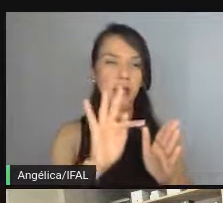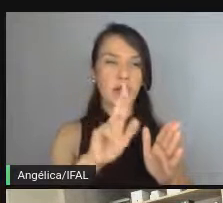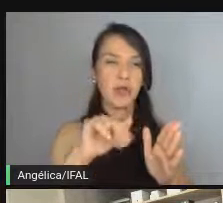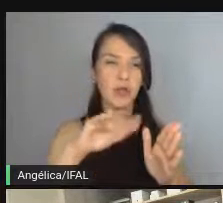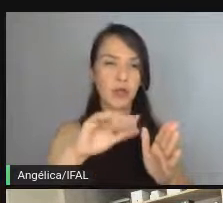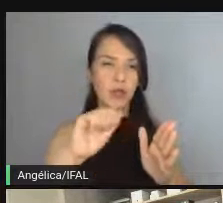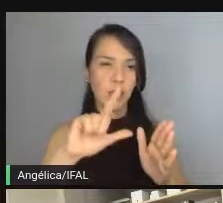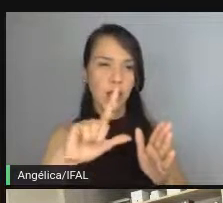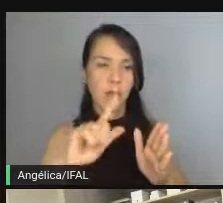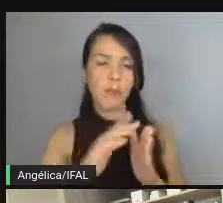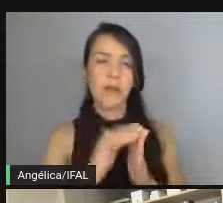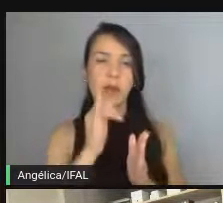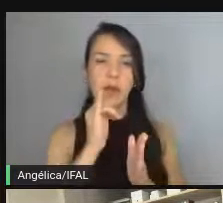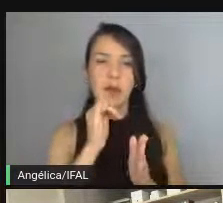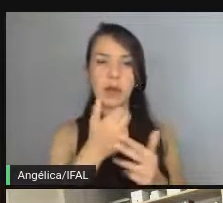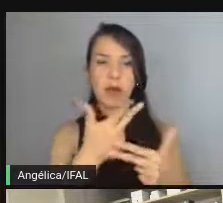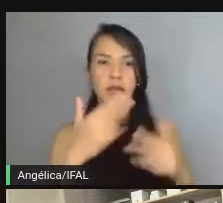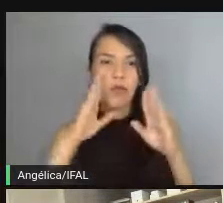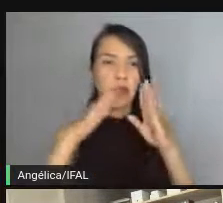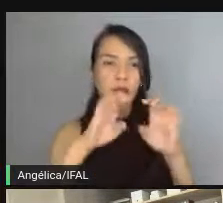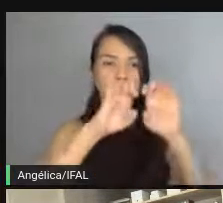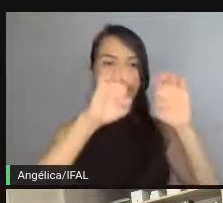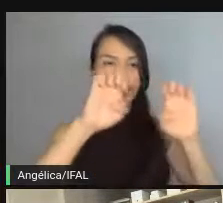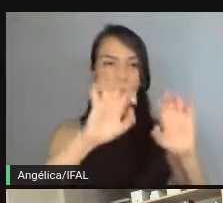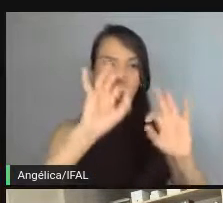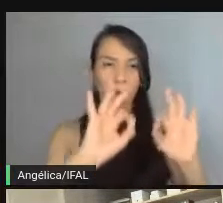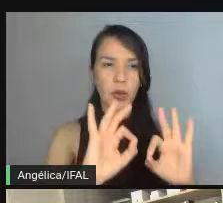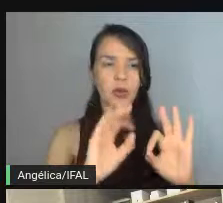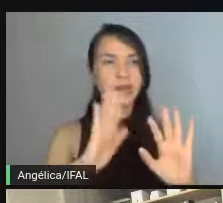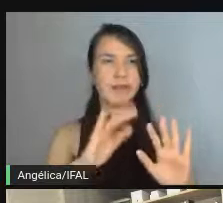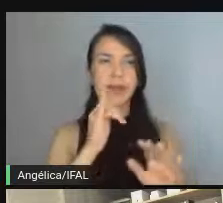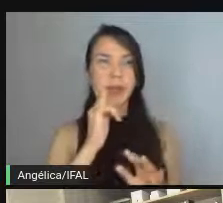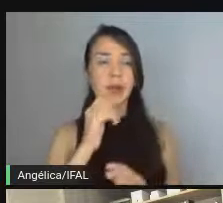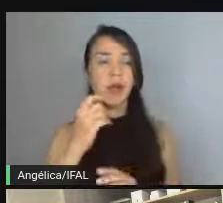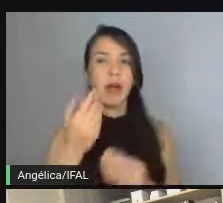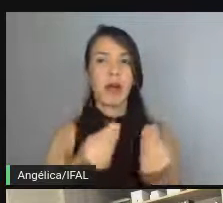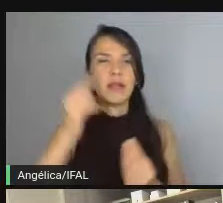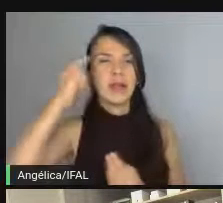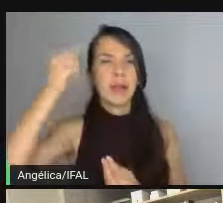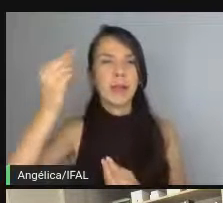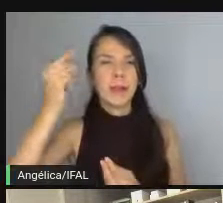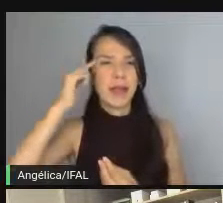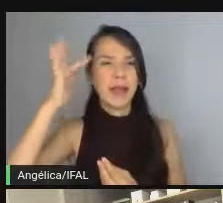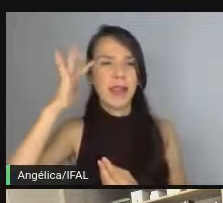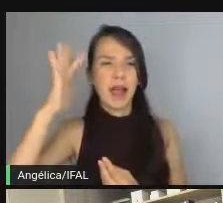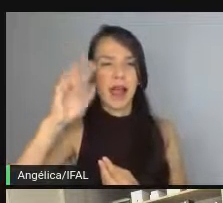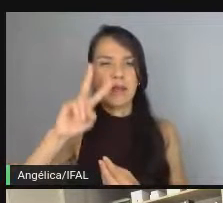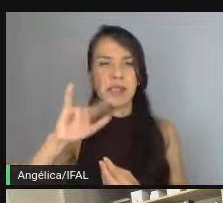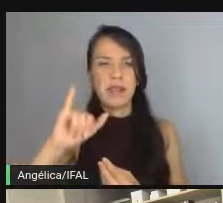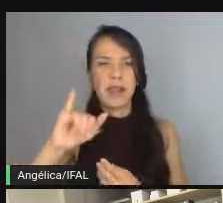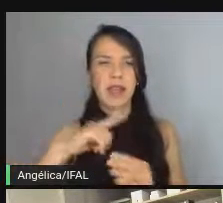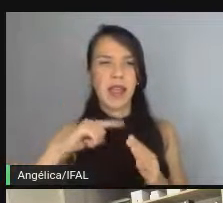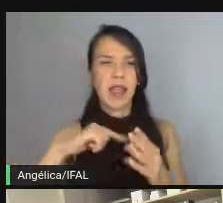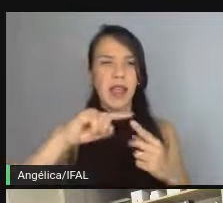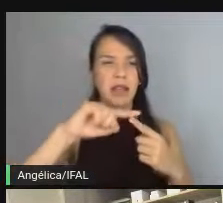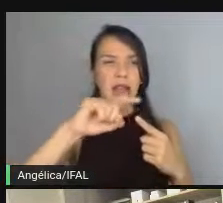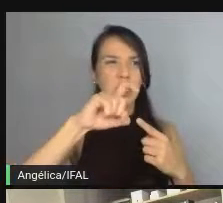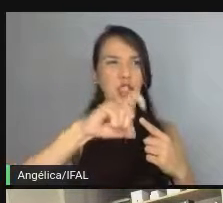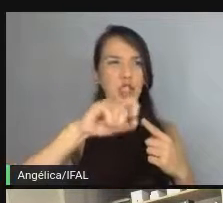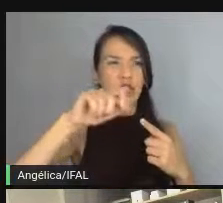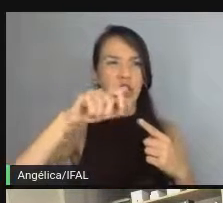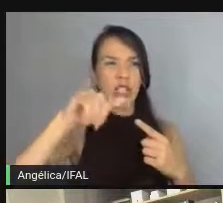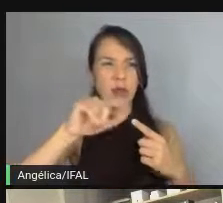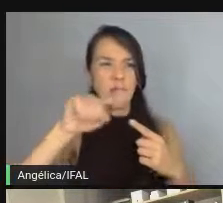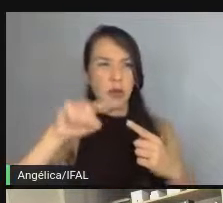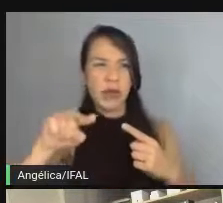arquitetura que vai ser utilizada. Como assim? Não tente pensar que essa funcionalidade vai ter casos de uso XYZ que